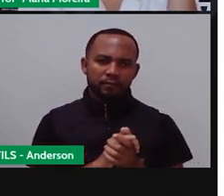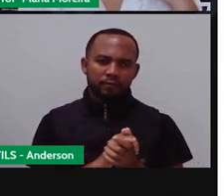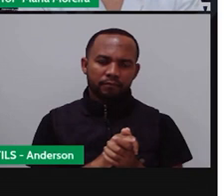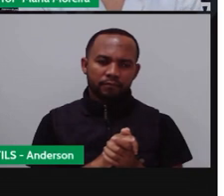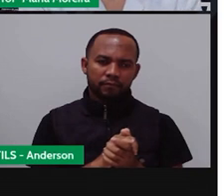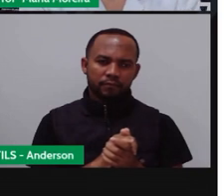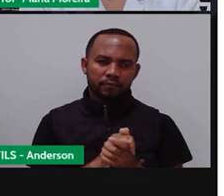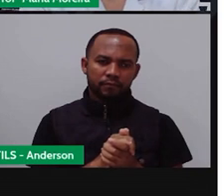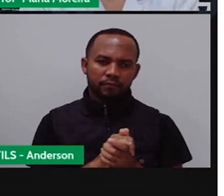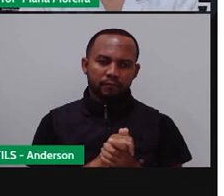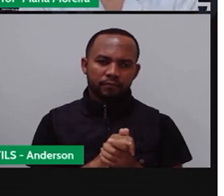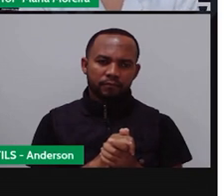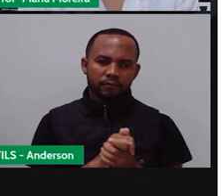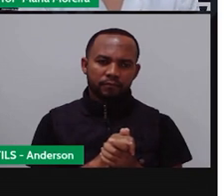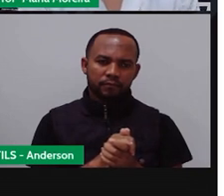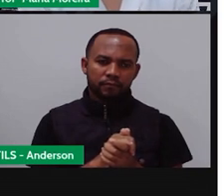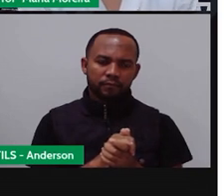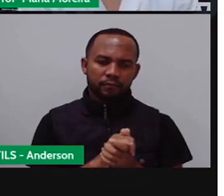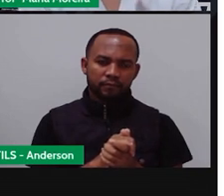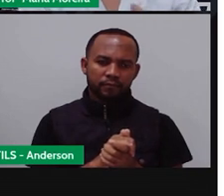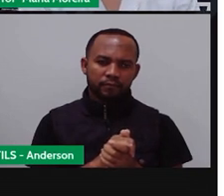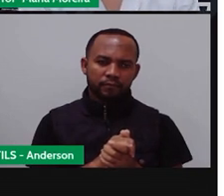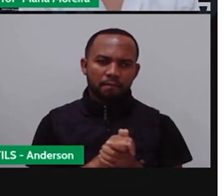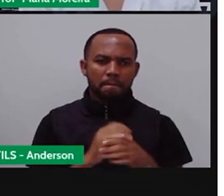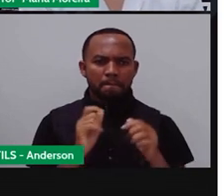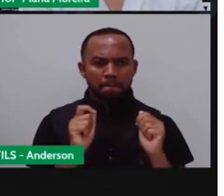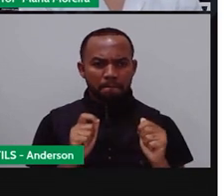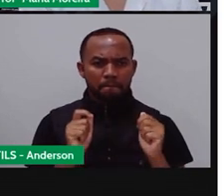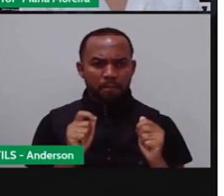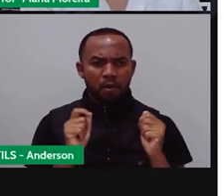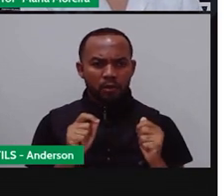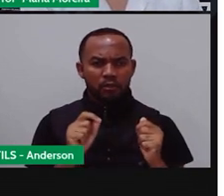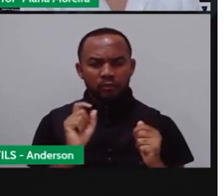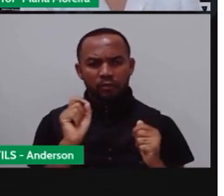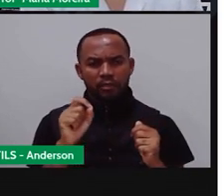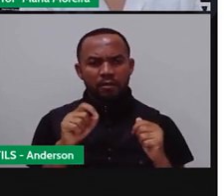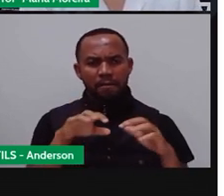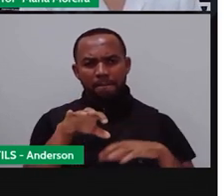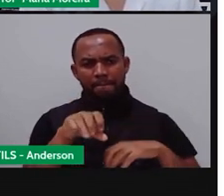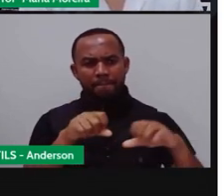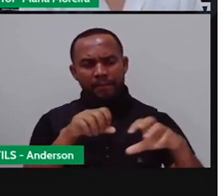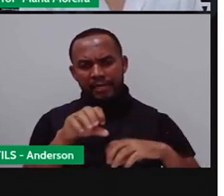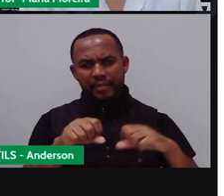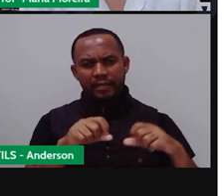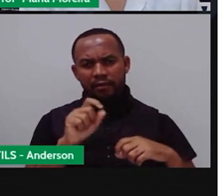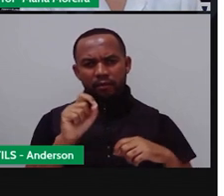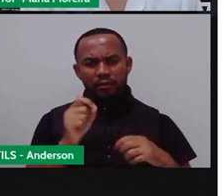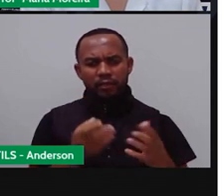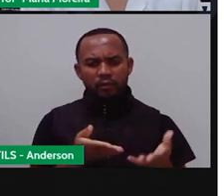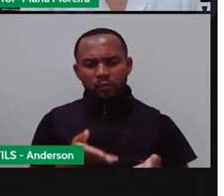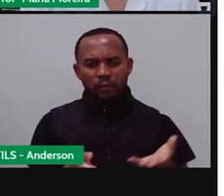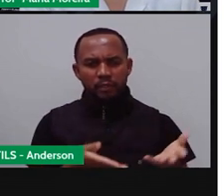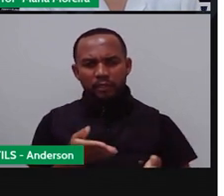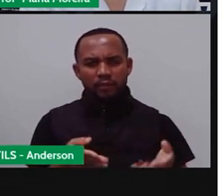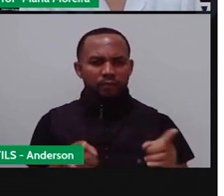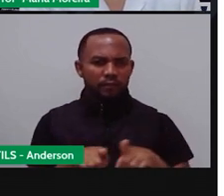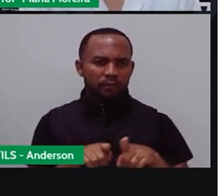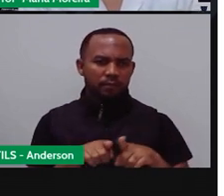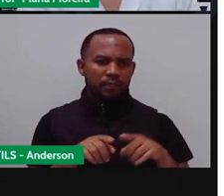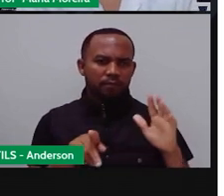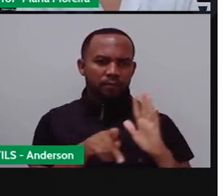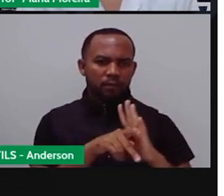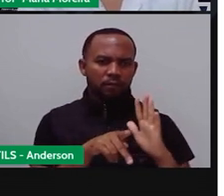Vou dar patisca, esqueci o nome agora. Que poderão o quê? Recolhê-los e realizar os cuidados necessários,